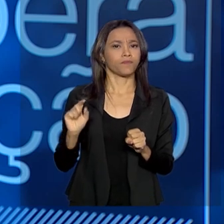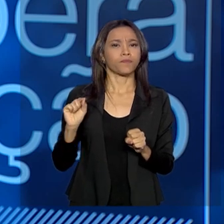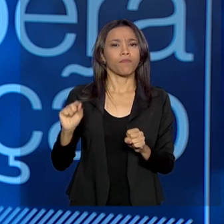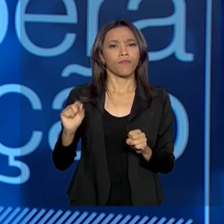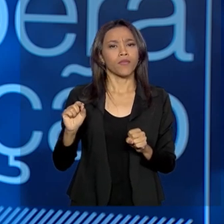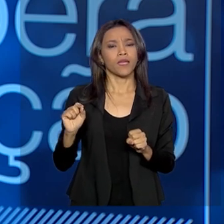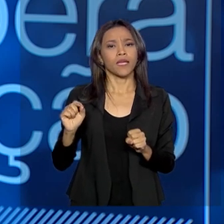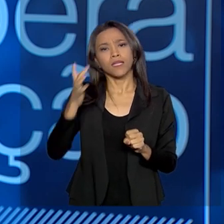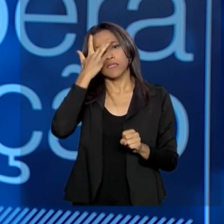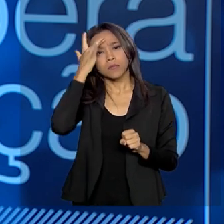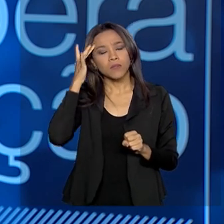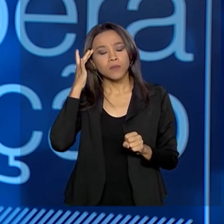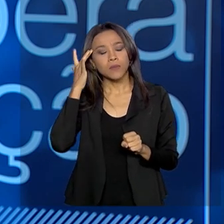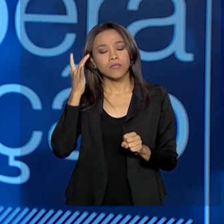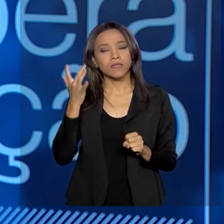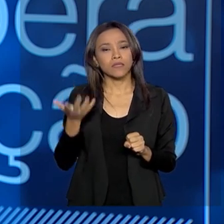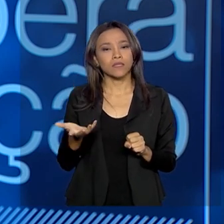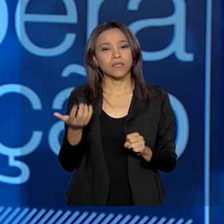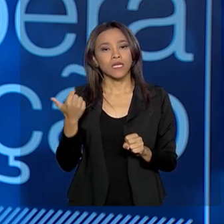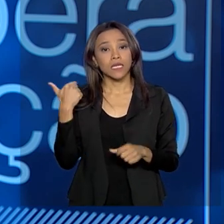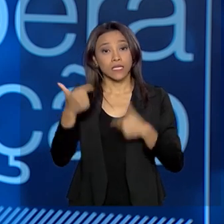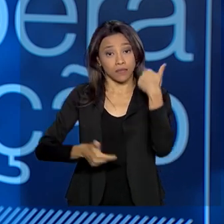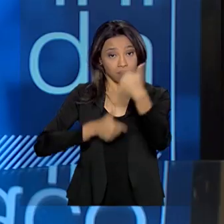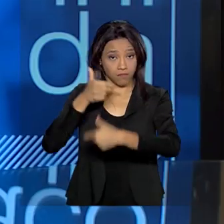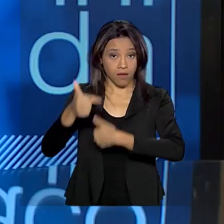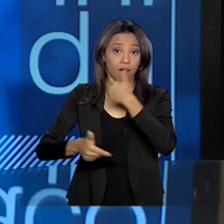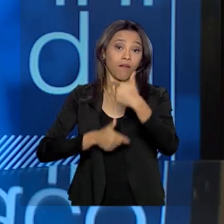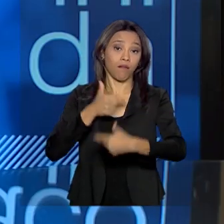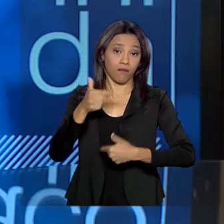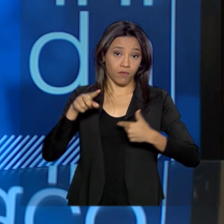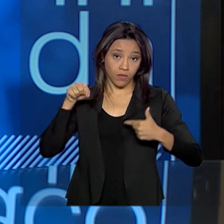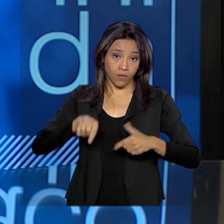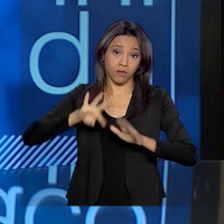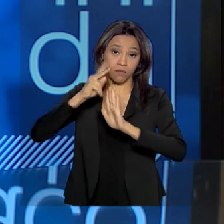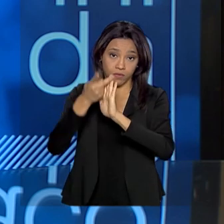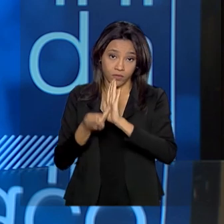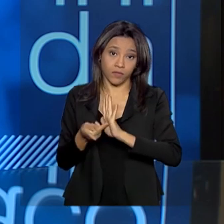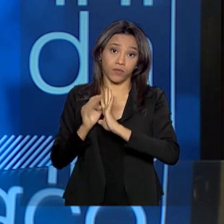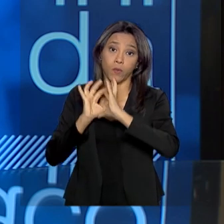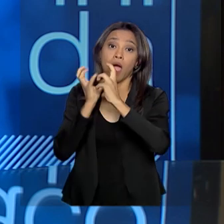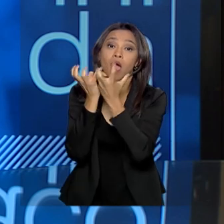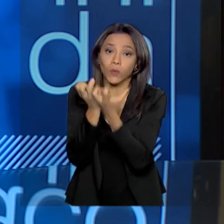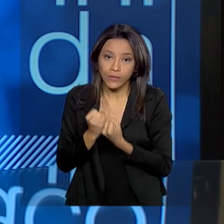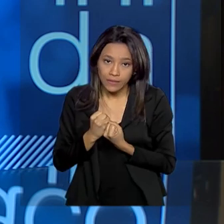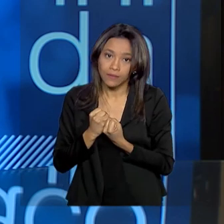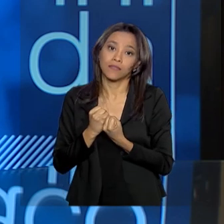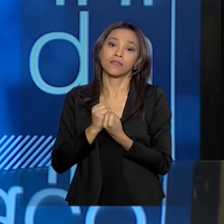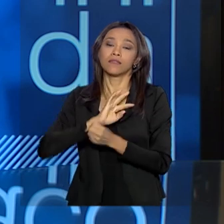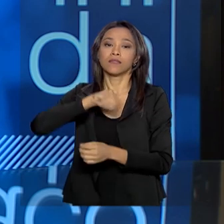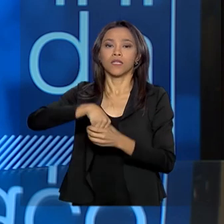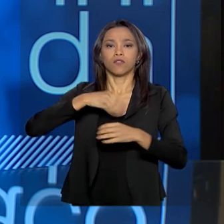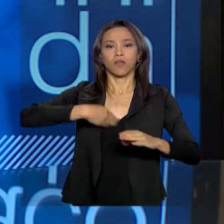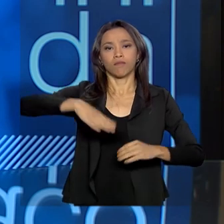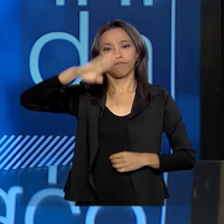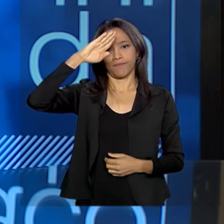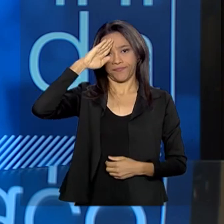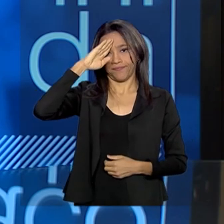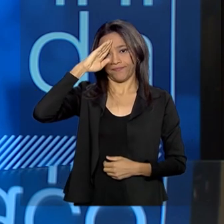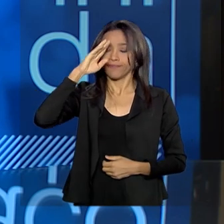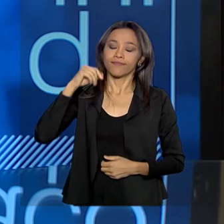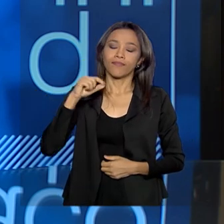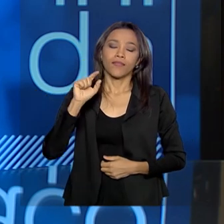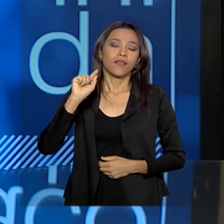das pessoas que trabalham na operação acolhida, notadamente nas Forças Armadas, que se